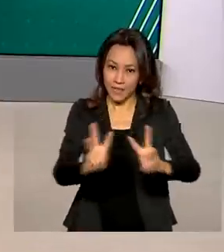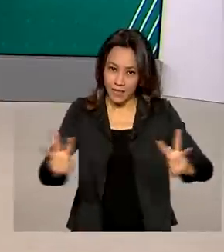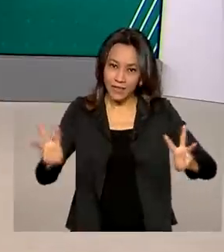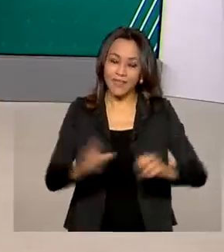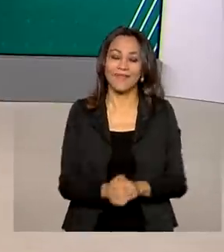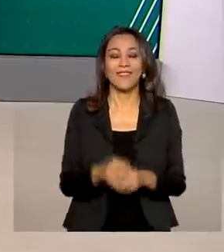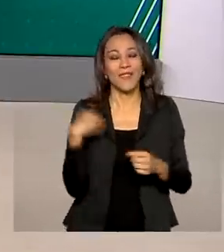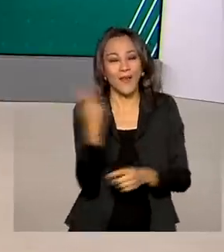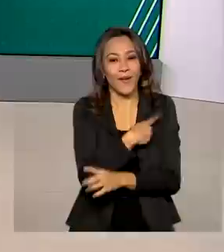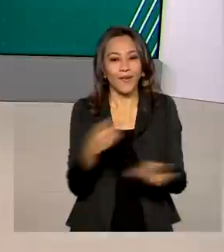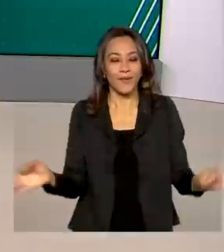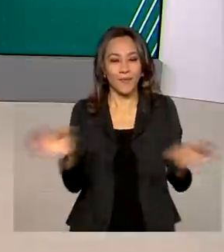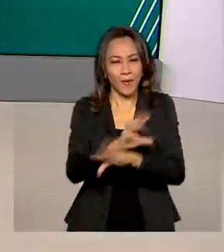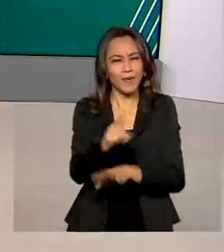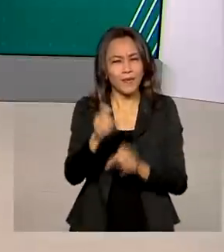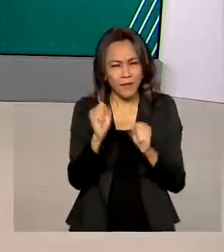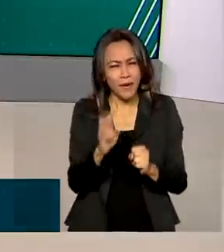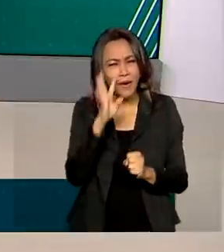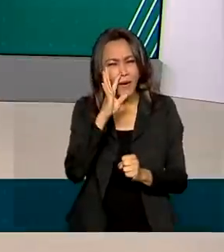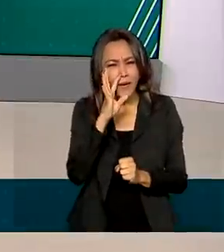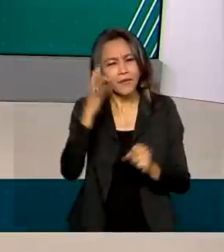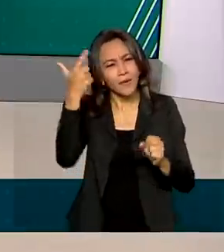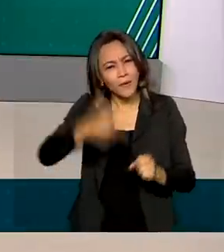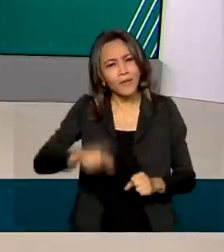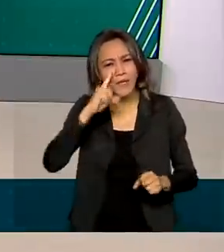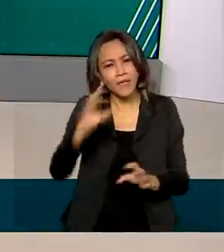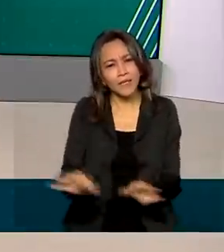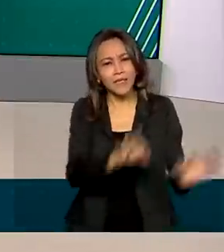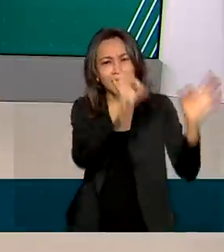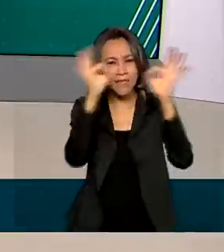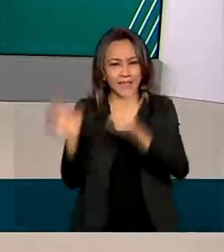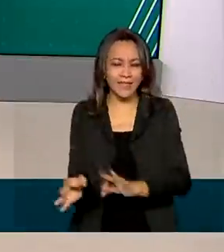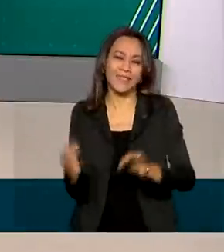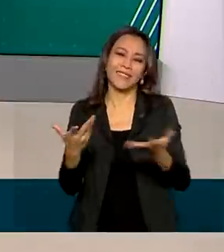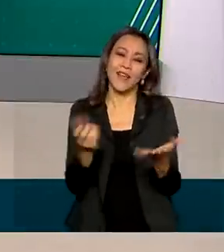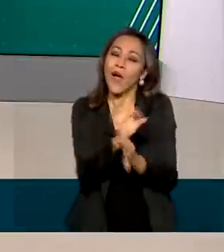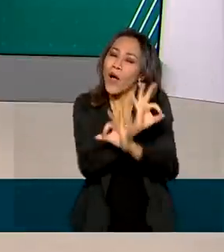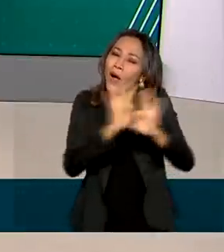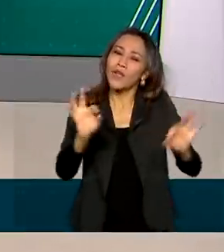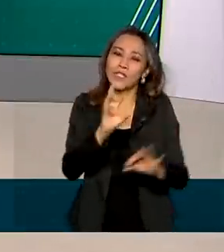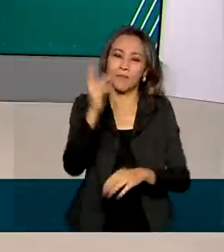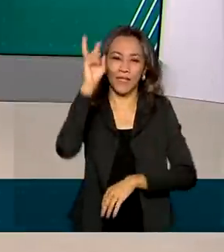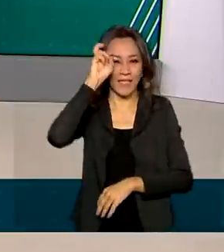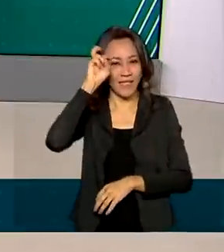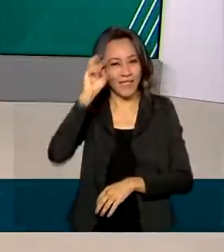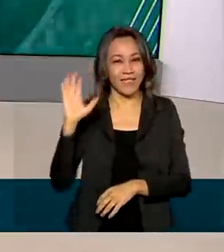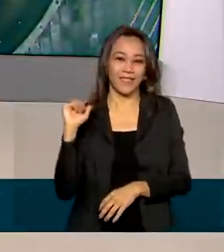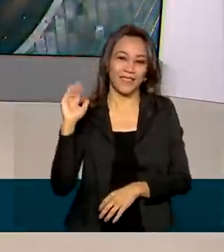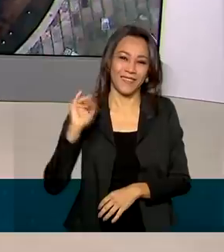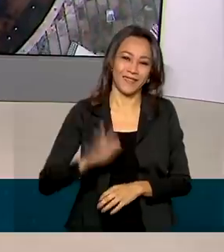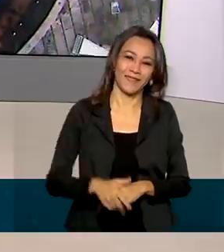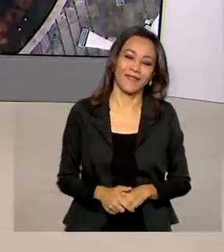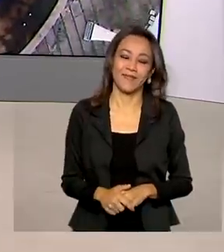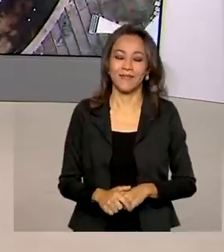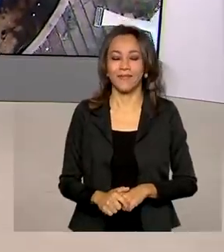fica por aqui. Você pode rever as reportagens de hoje em nossas redes sociais. Uma ótima quinta-feira para você. Tchau, tchau. Bom dia.